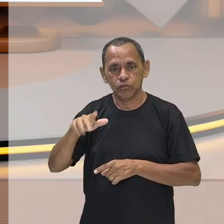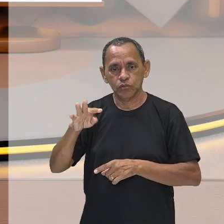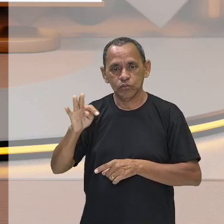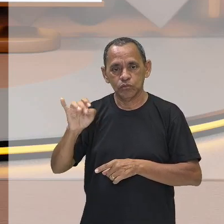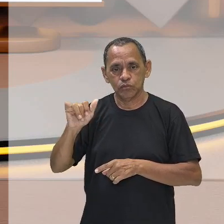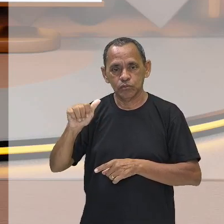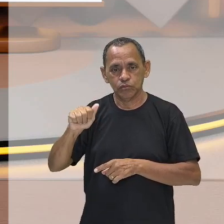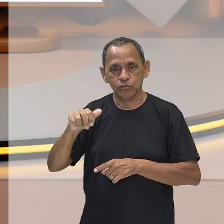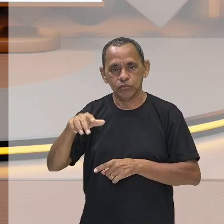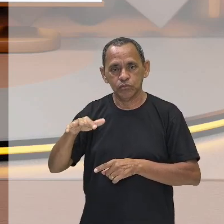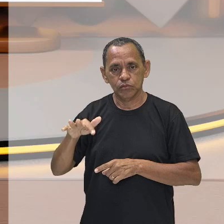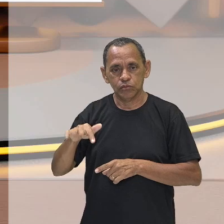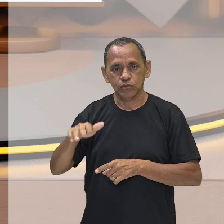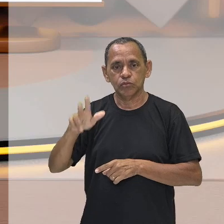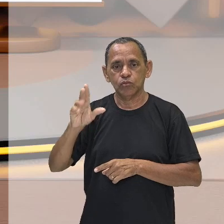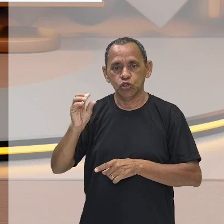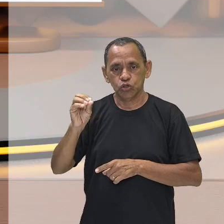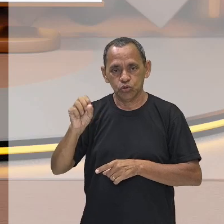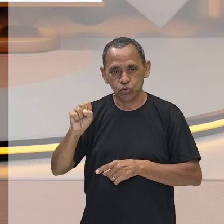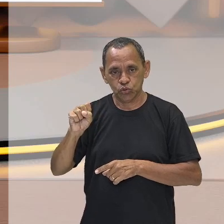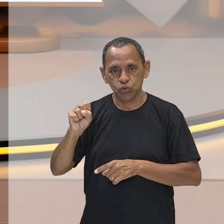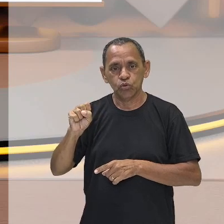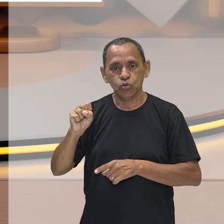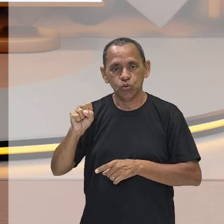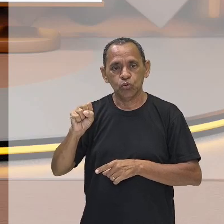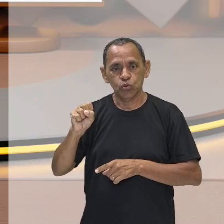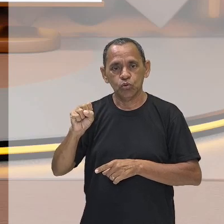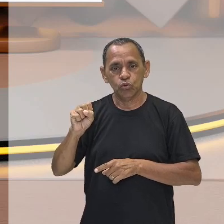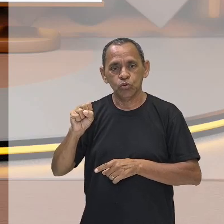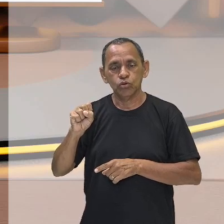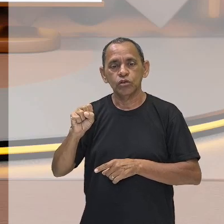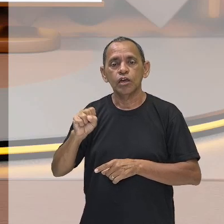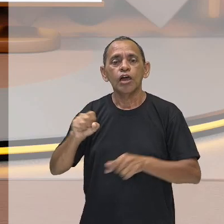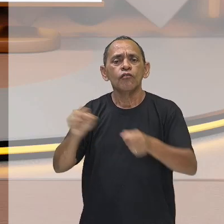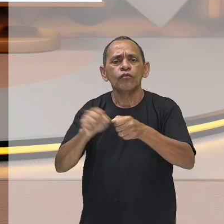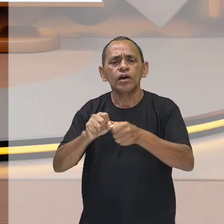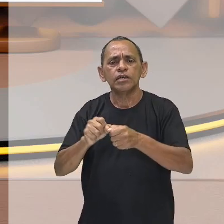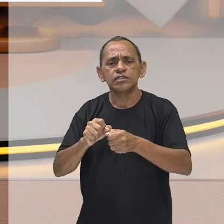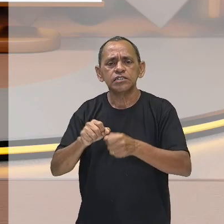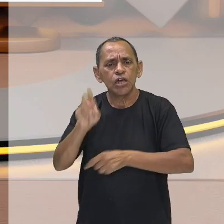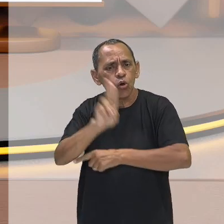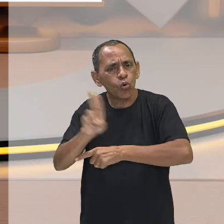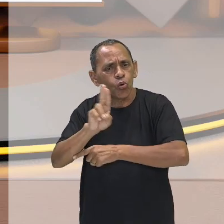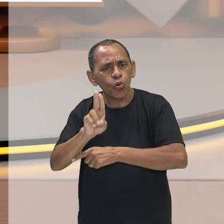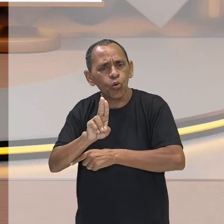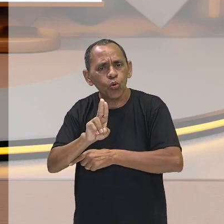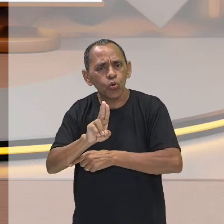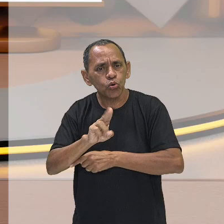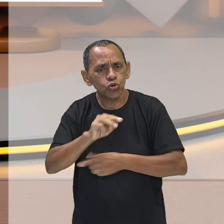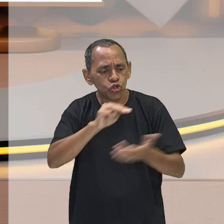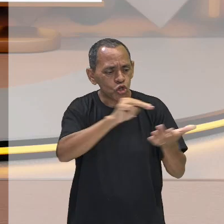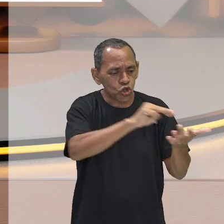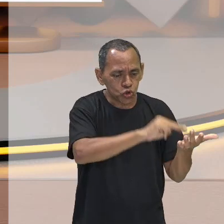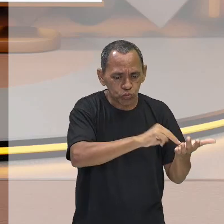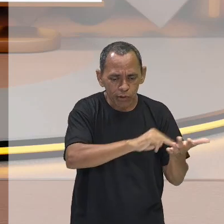fazer uso dos dois métodos,